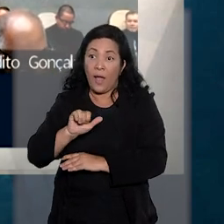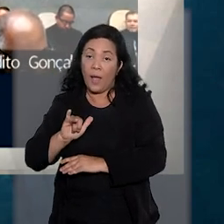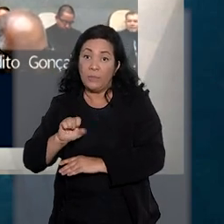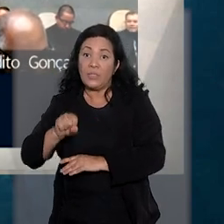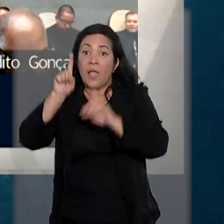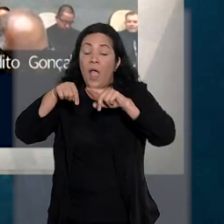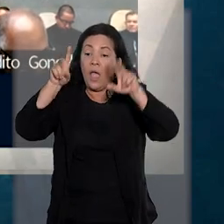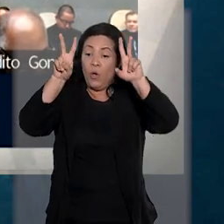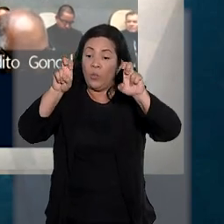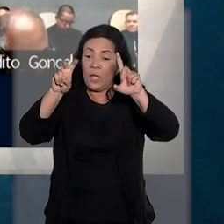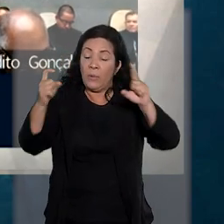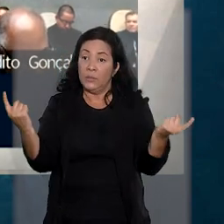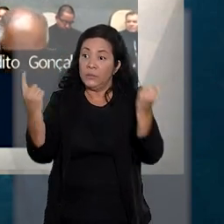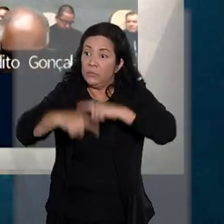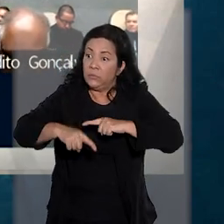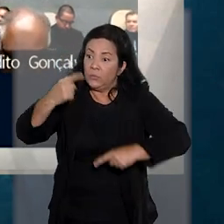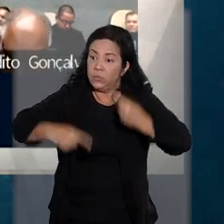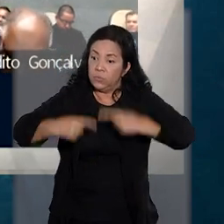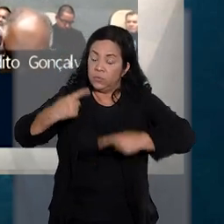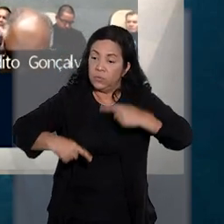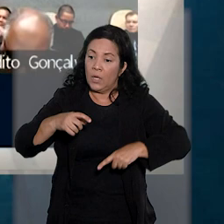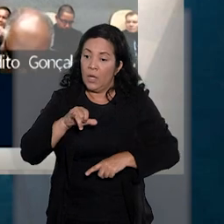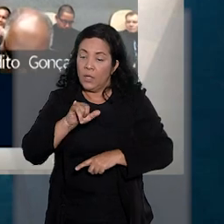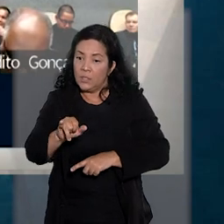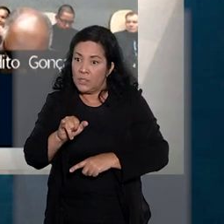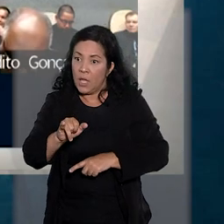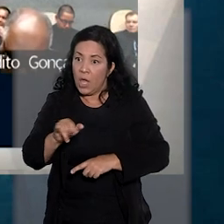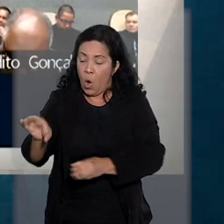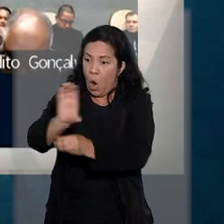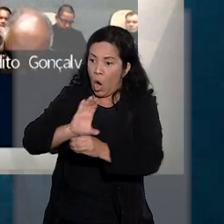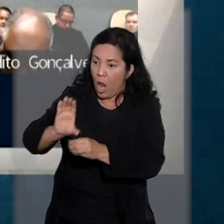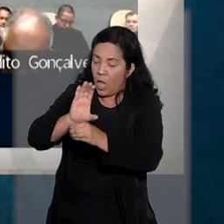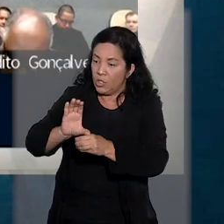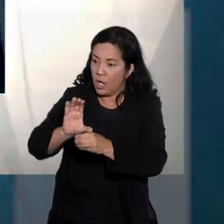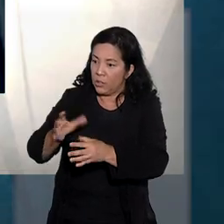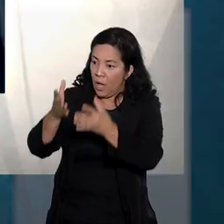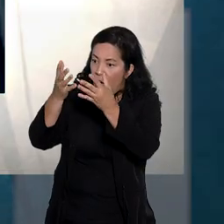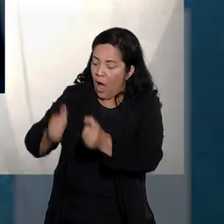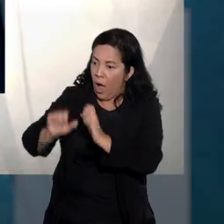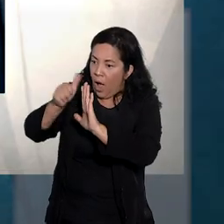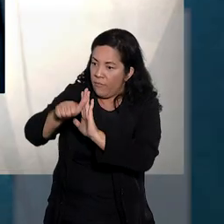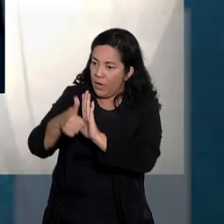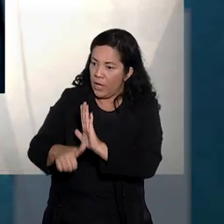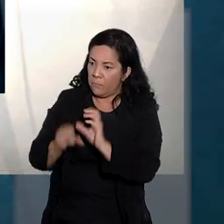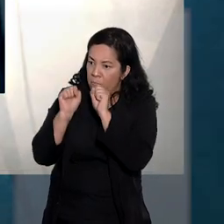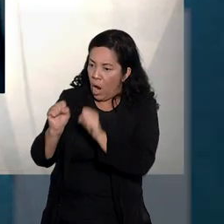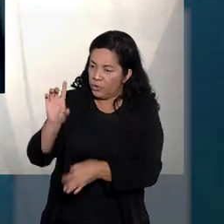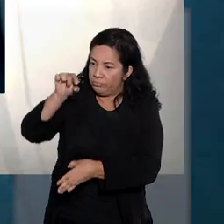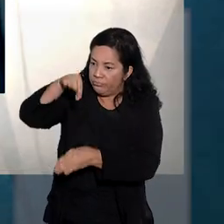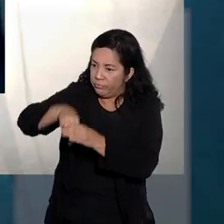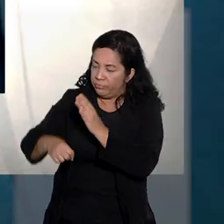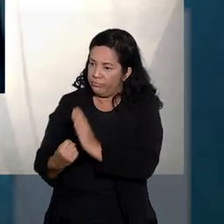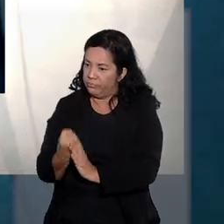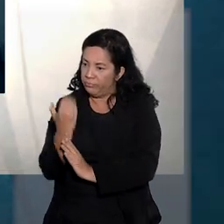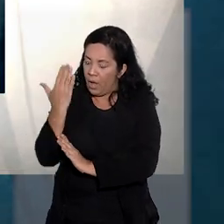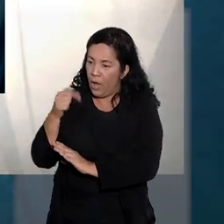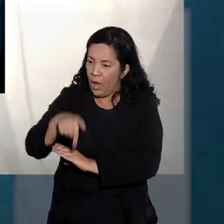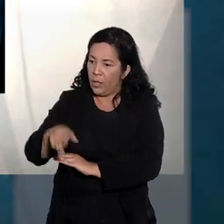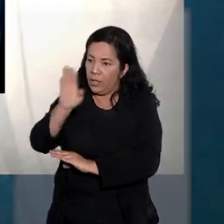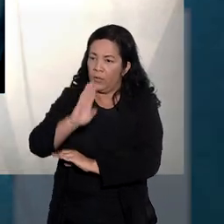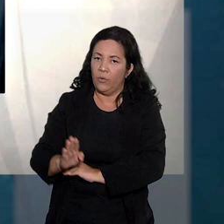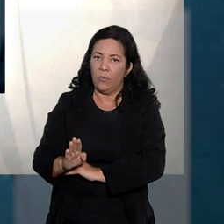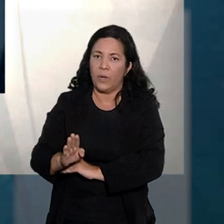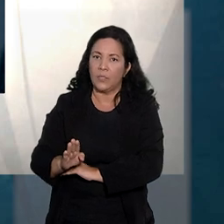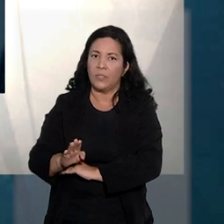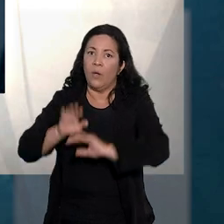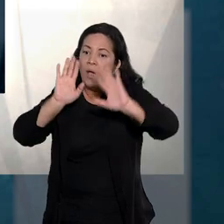controversa e mesmo na hipótese de reconhecimento pelo colegiado da possibilidade do plantio no país, a